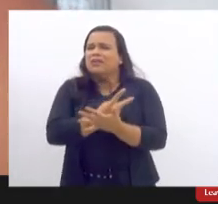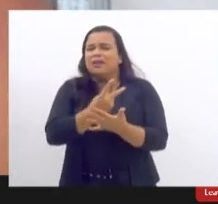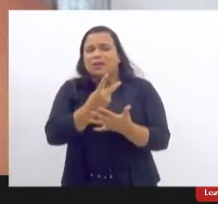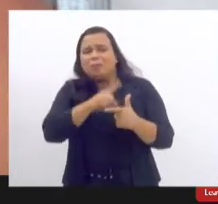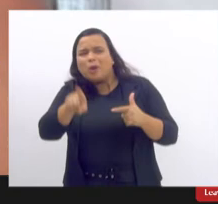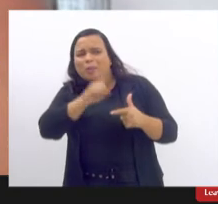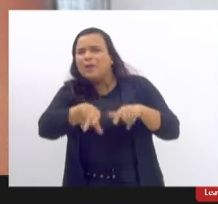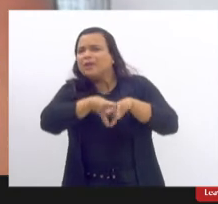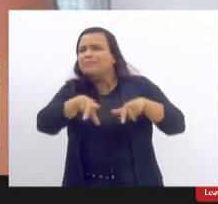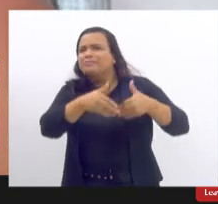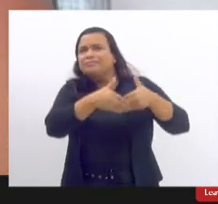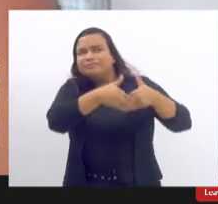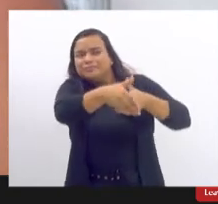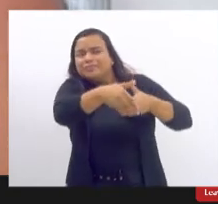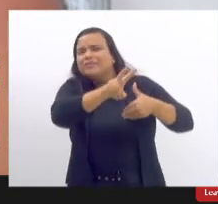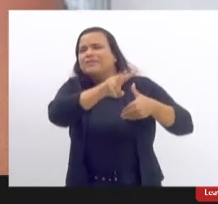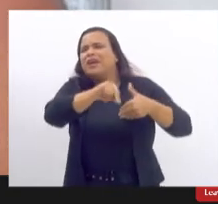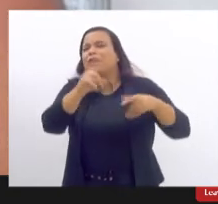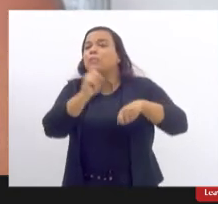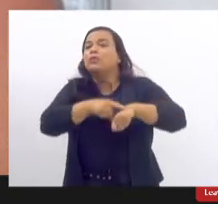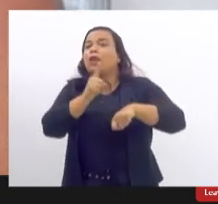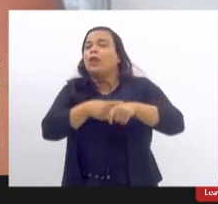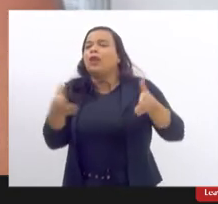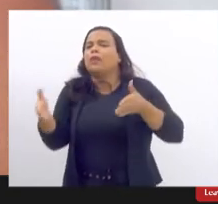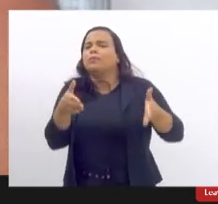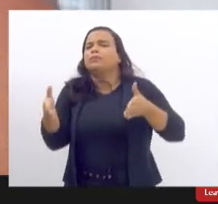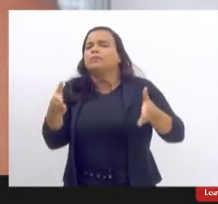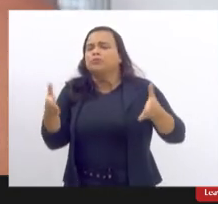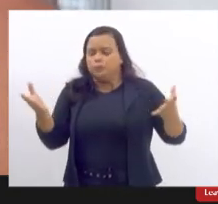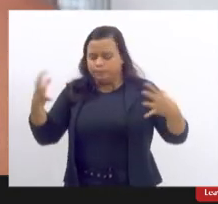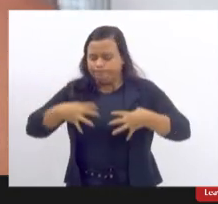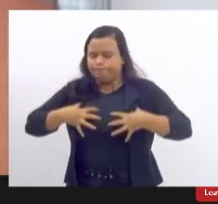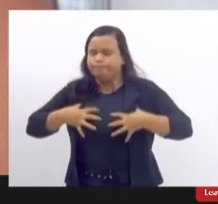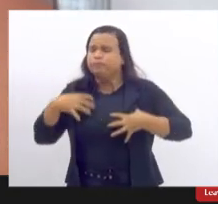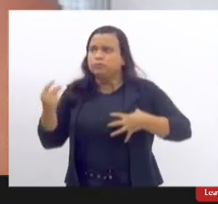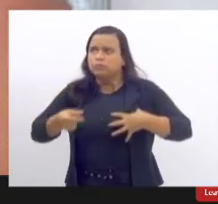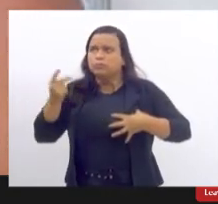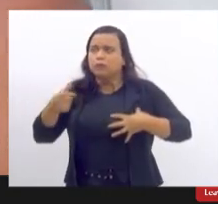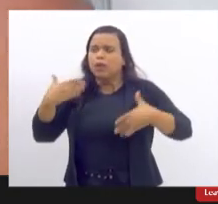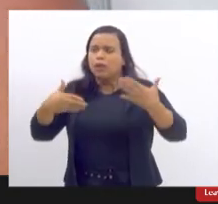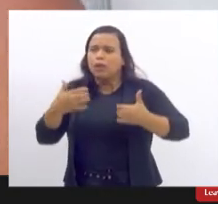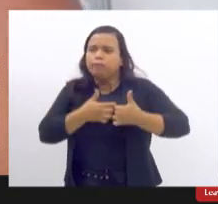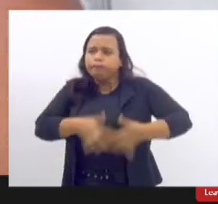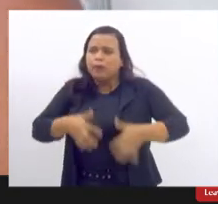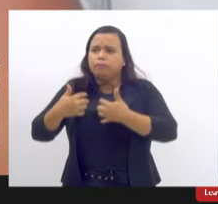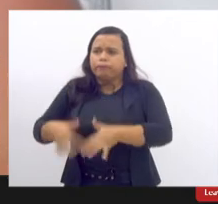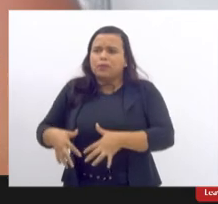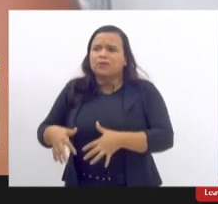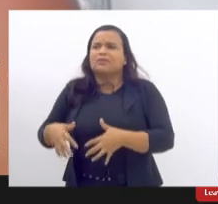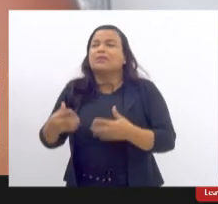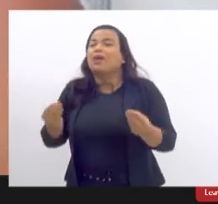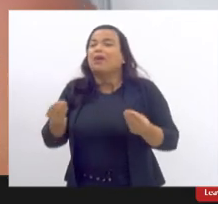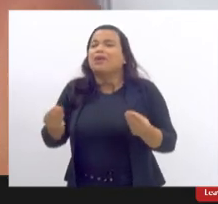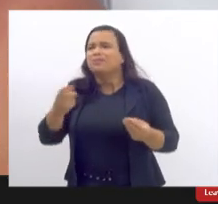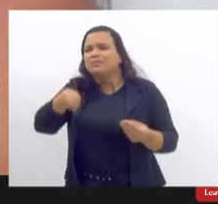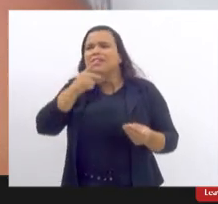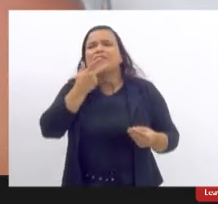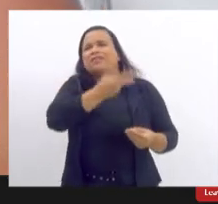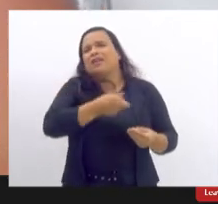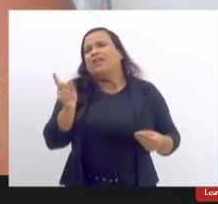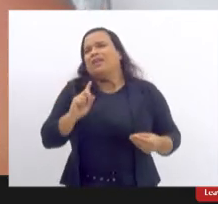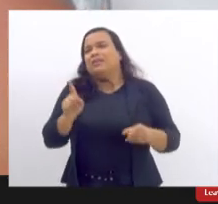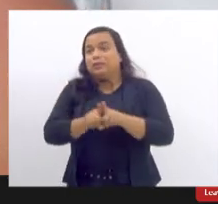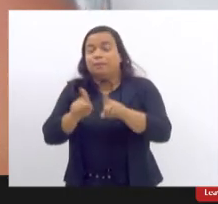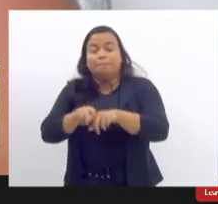duração daquele produto no corpo da mulher então é mais chocante ainda quando eu acabei de